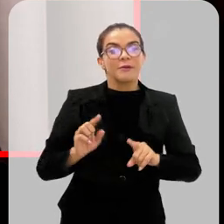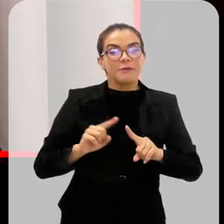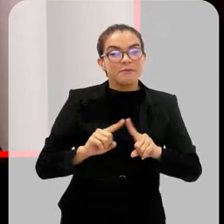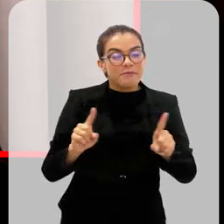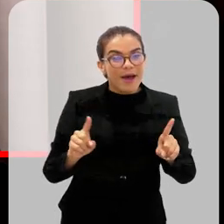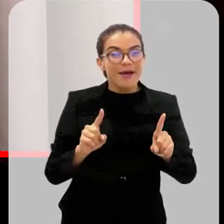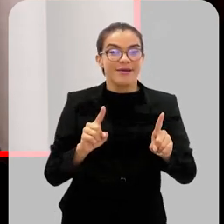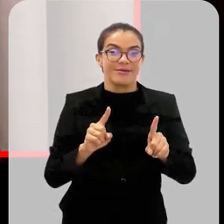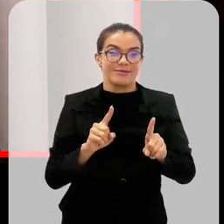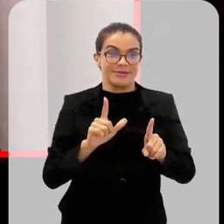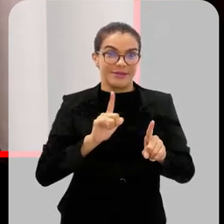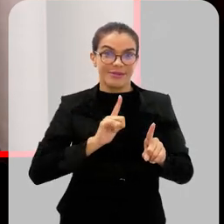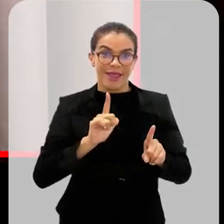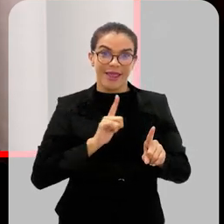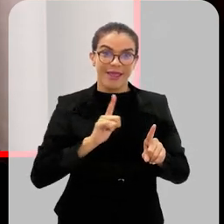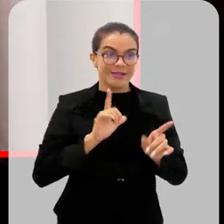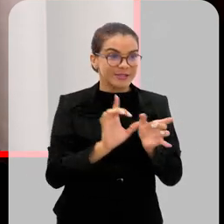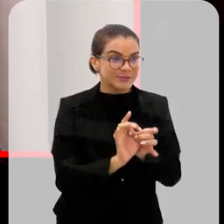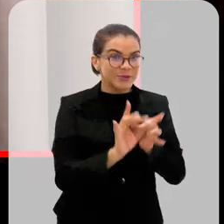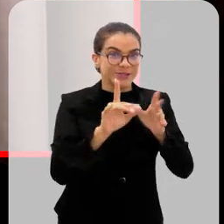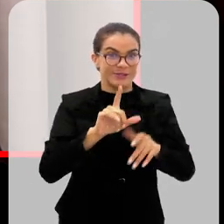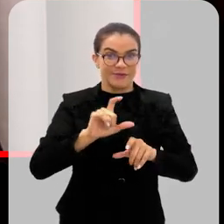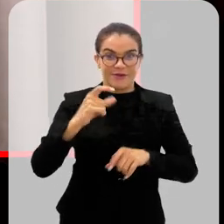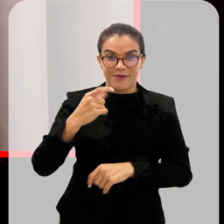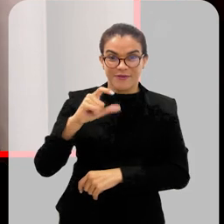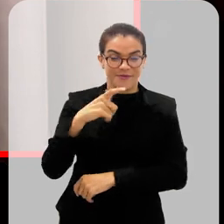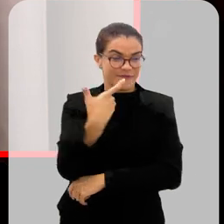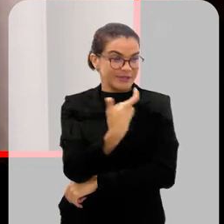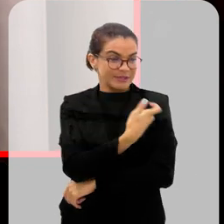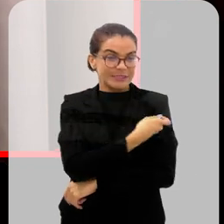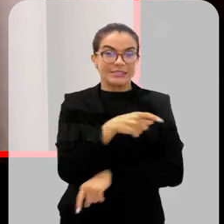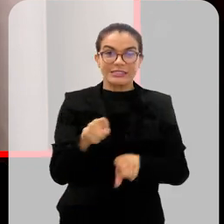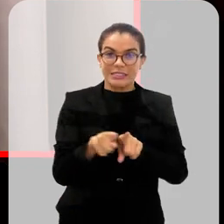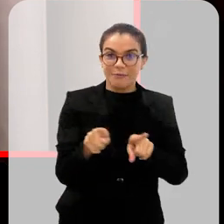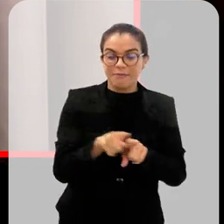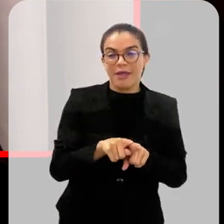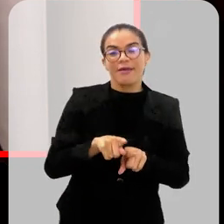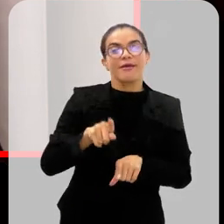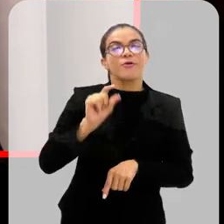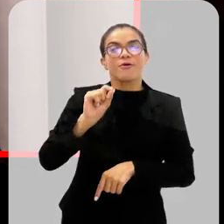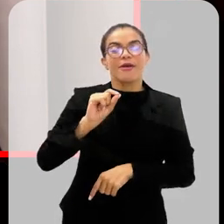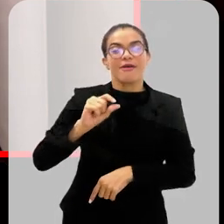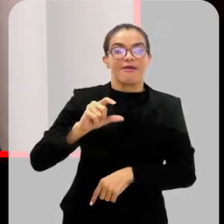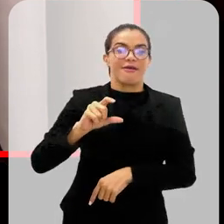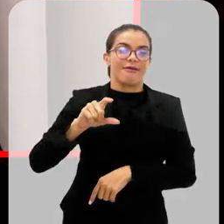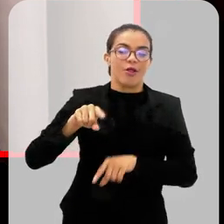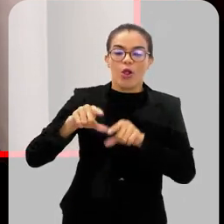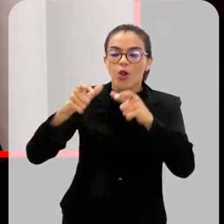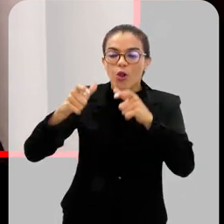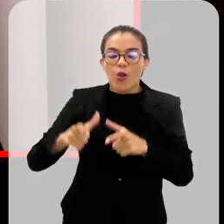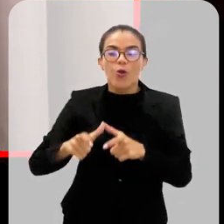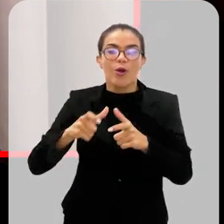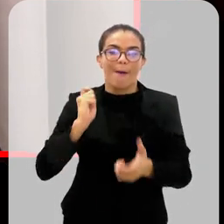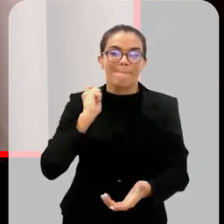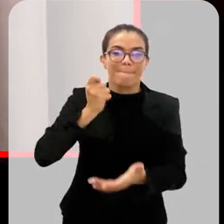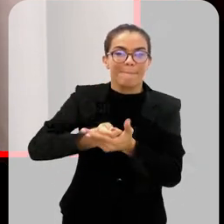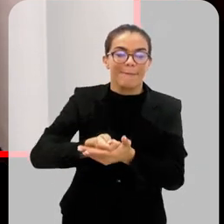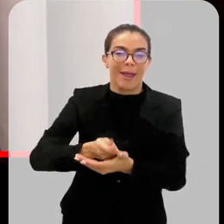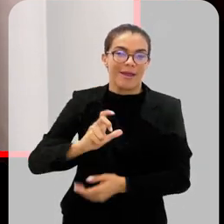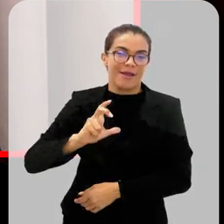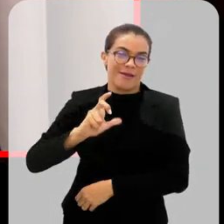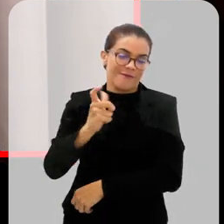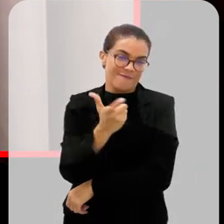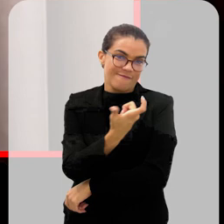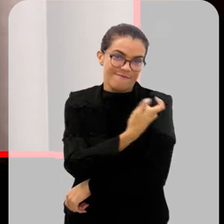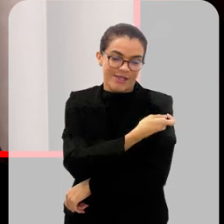para as quais elas estão disponíveis, inclusive estão disponíveis também na rede particular, é interessante que essas pessoas tomem,